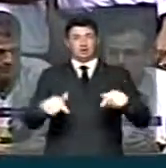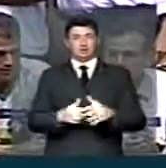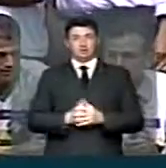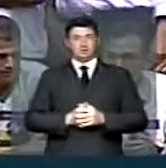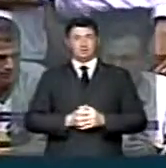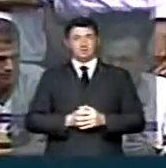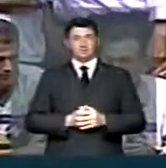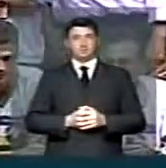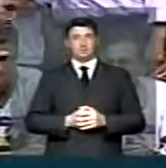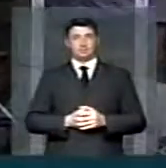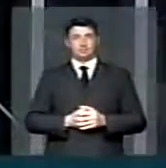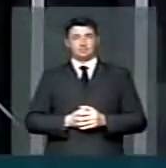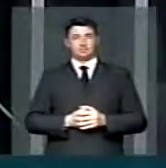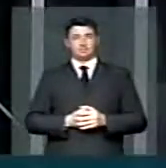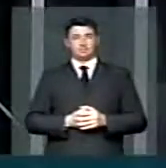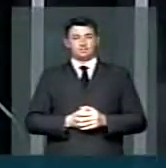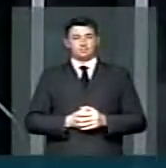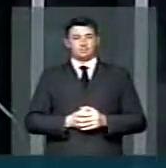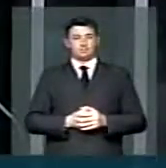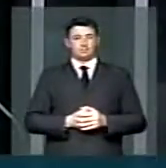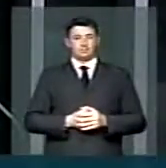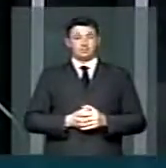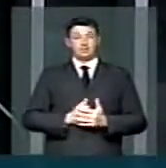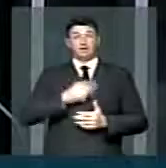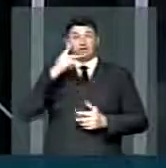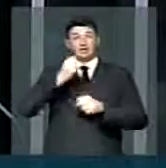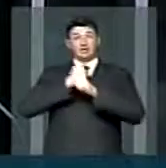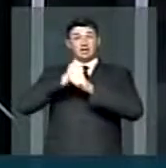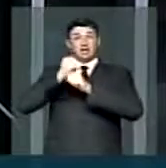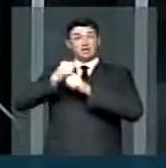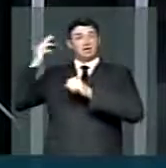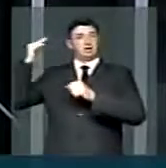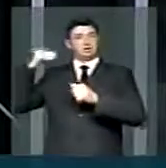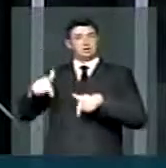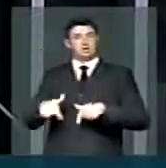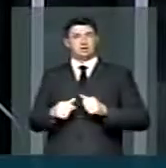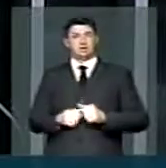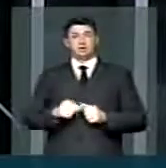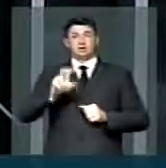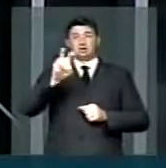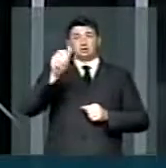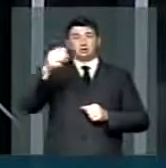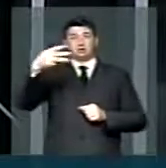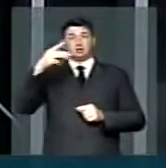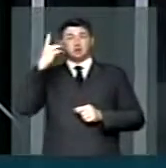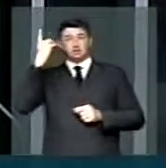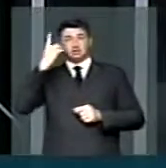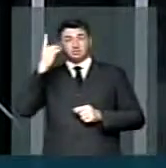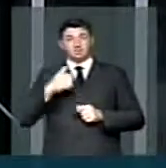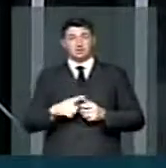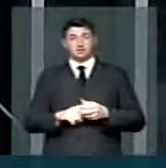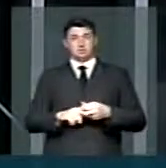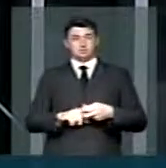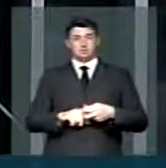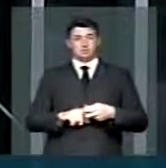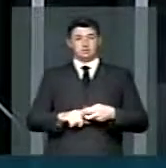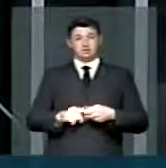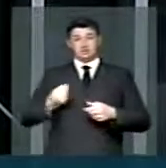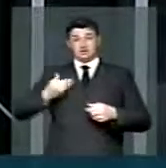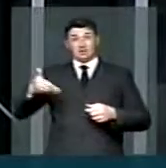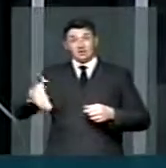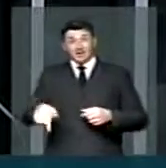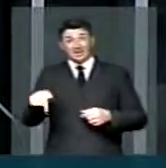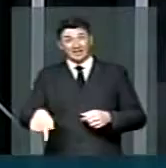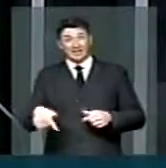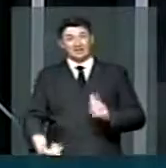atrás. Estavam falando aqui de década. 513 deputados estão aqui